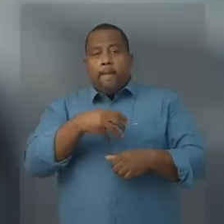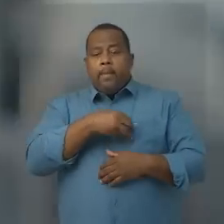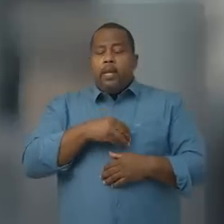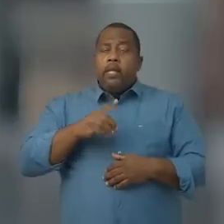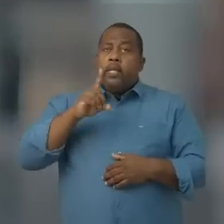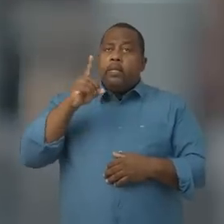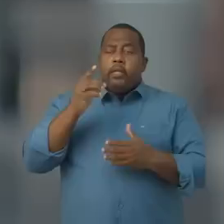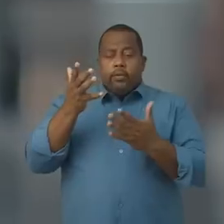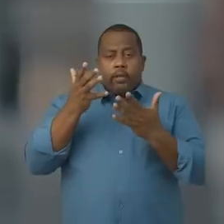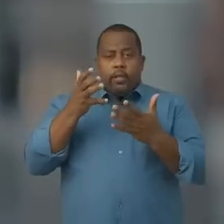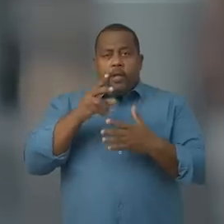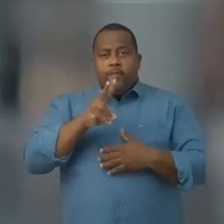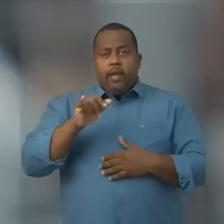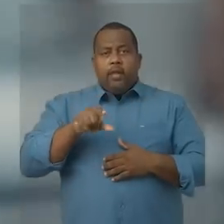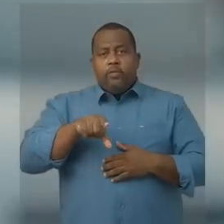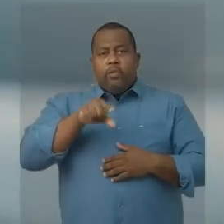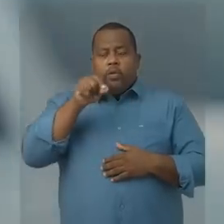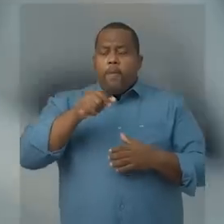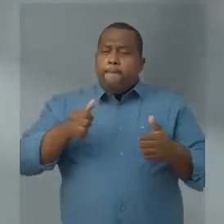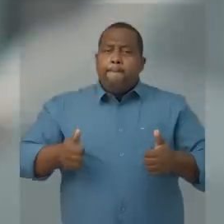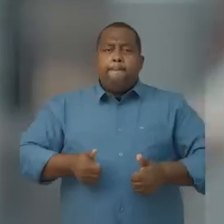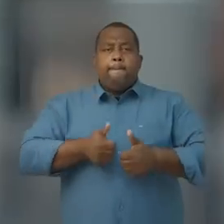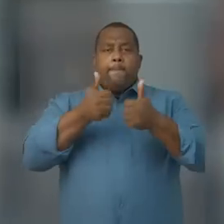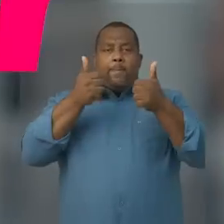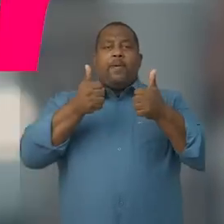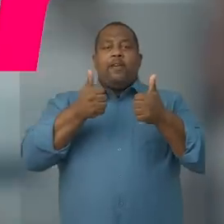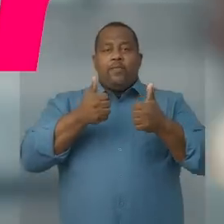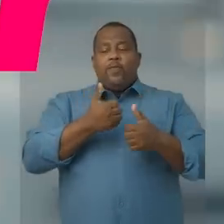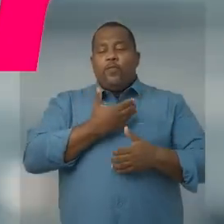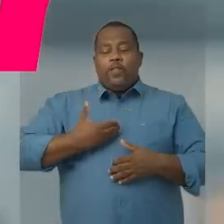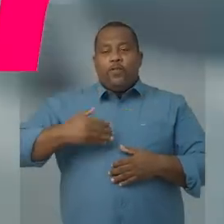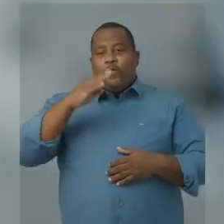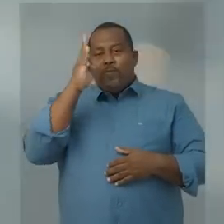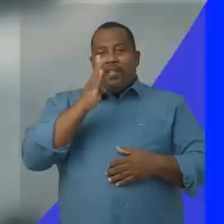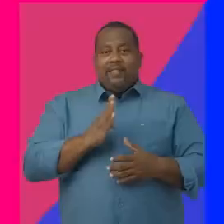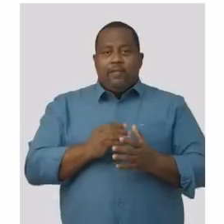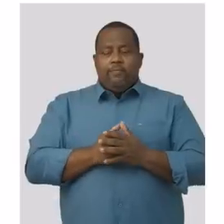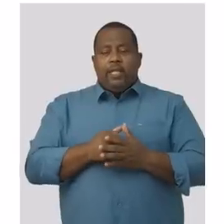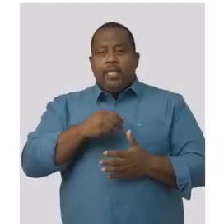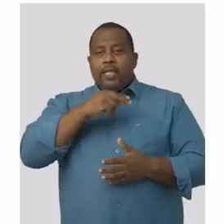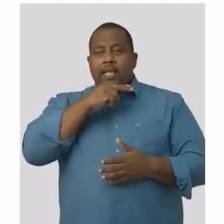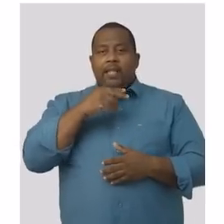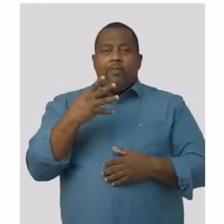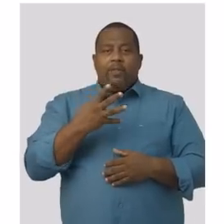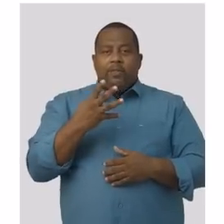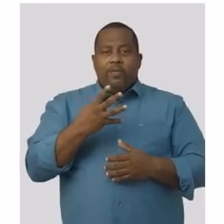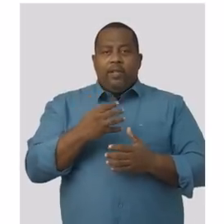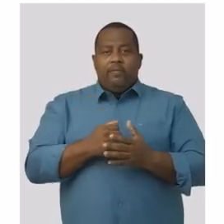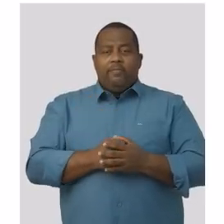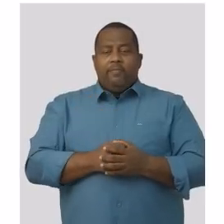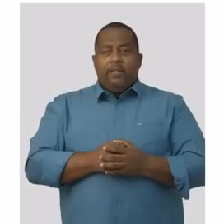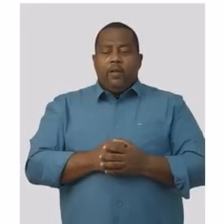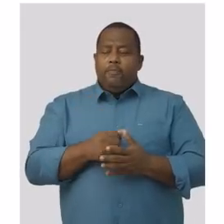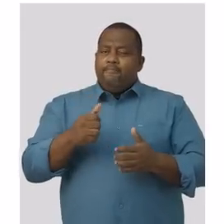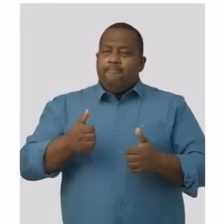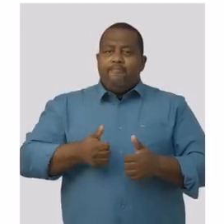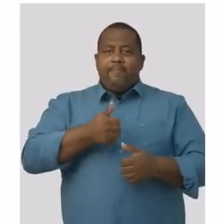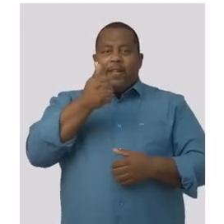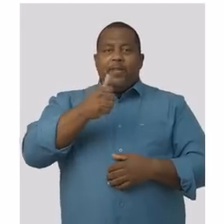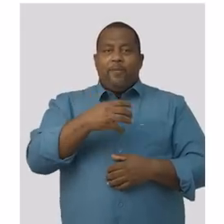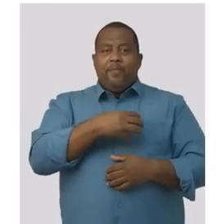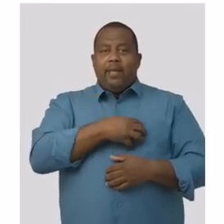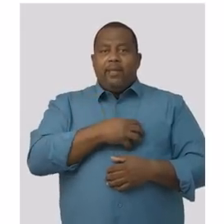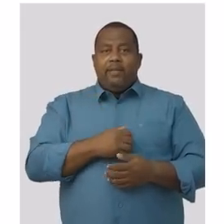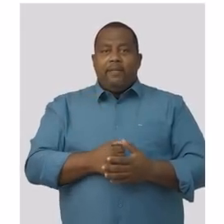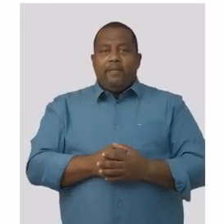Bahia, se Deus quiser, vai escolher o melhor governador do Brasil. A CM Neto 44. O